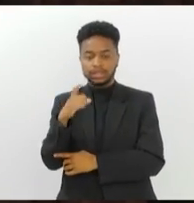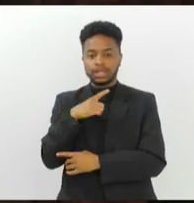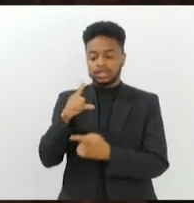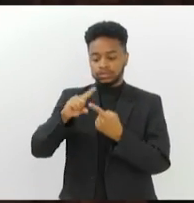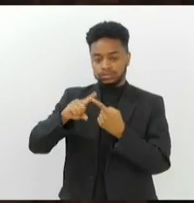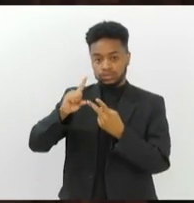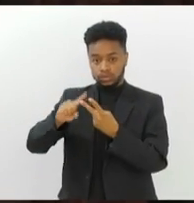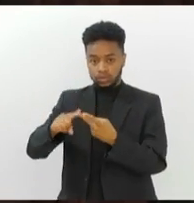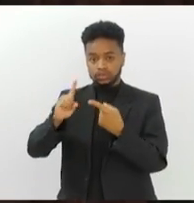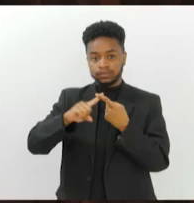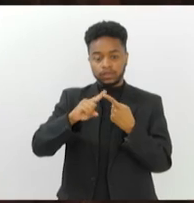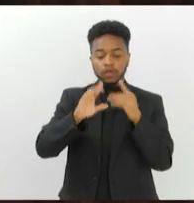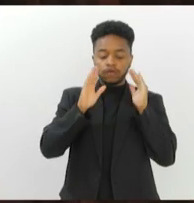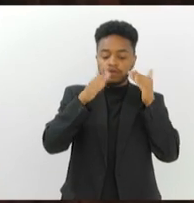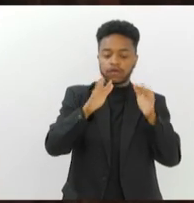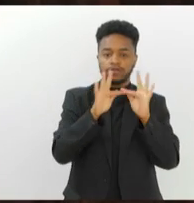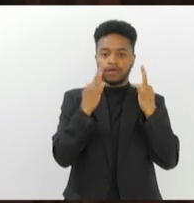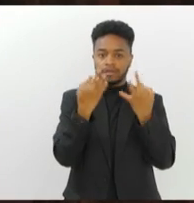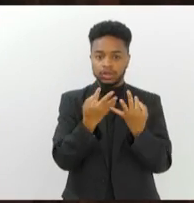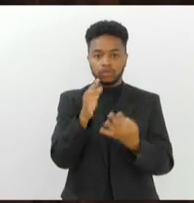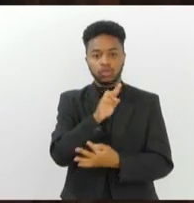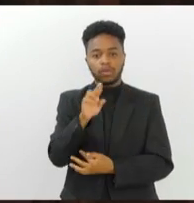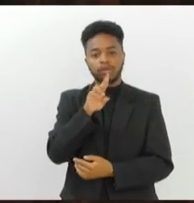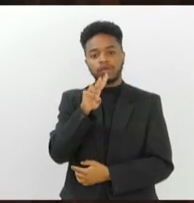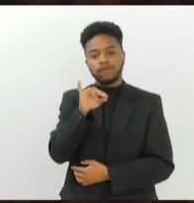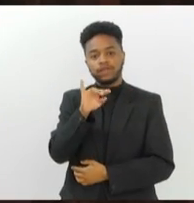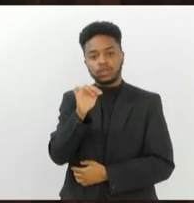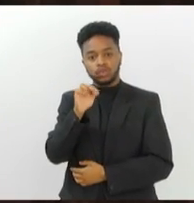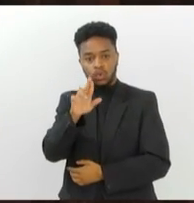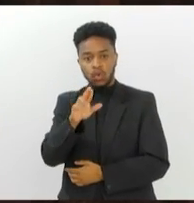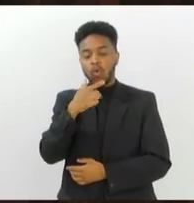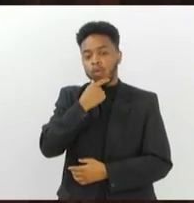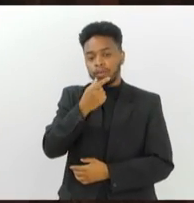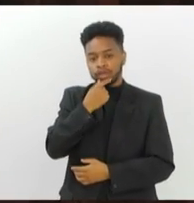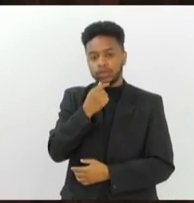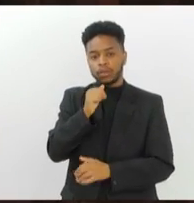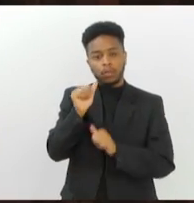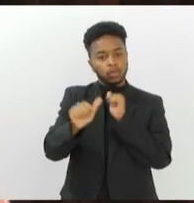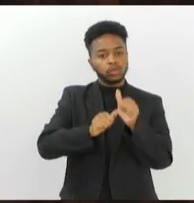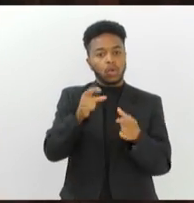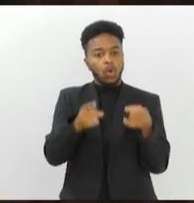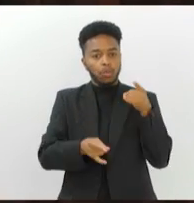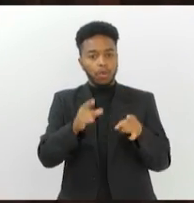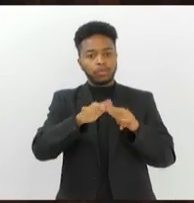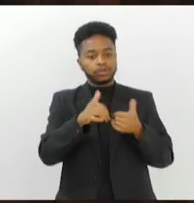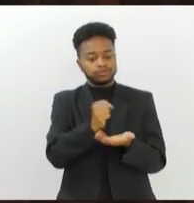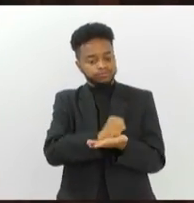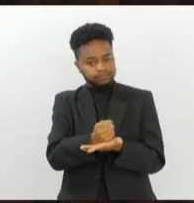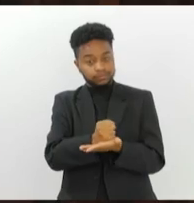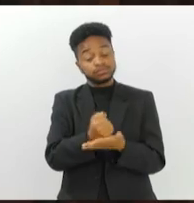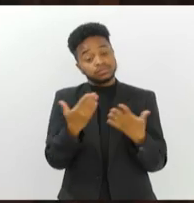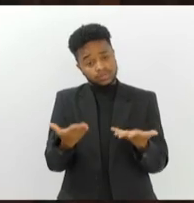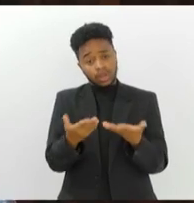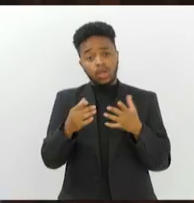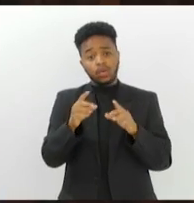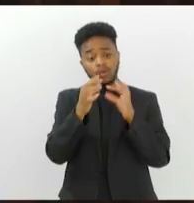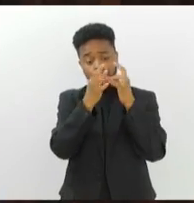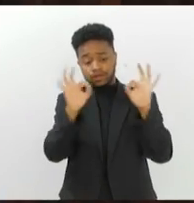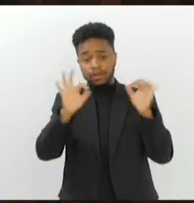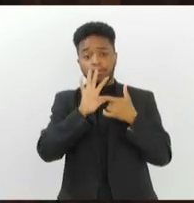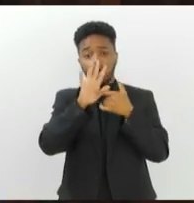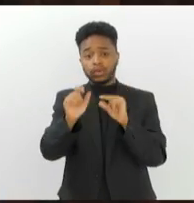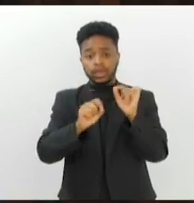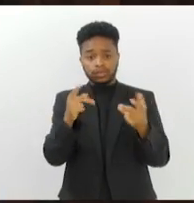família, chamado Victor James, um menino que virou robô de videogame. O título dele já diz o que acontece. Uma